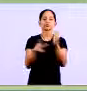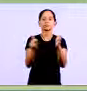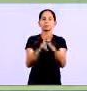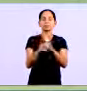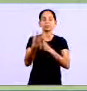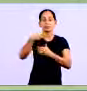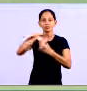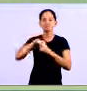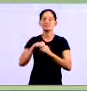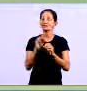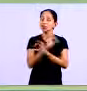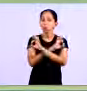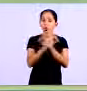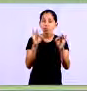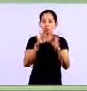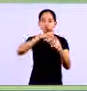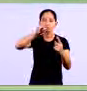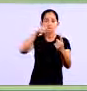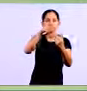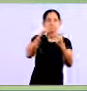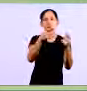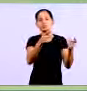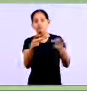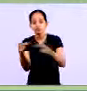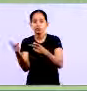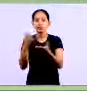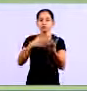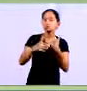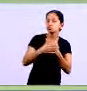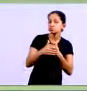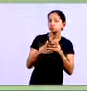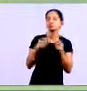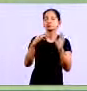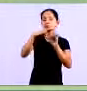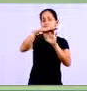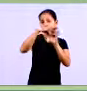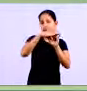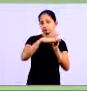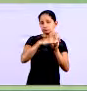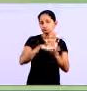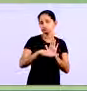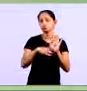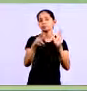açam as metas, desafios e objetivos estabelecidos.